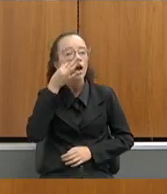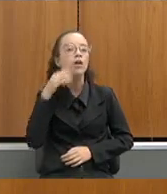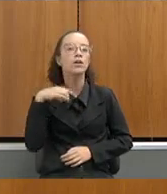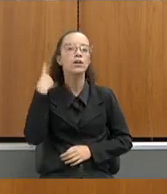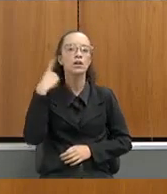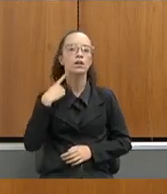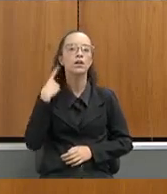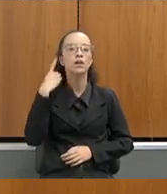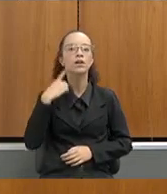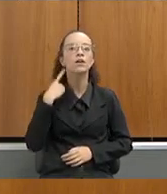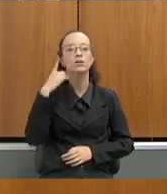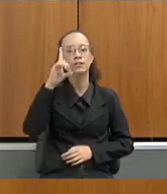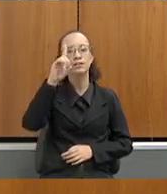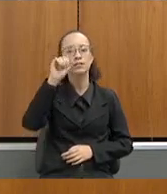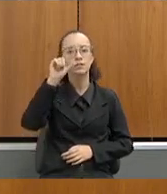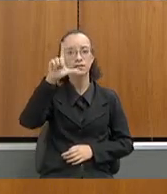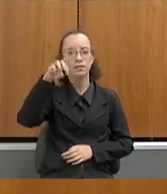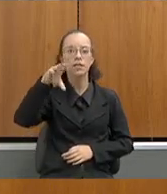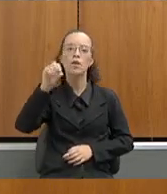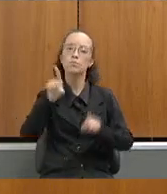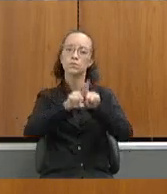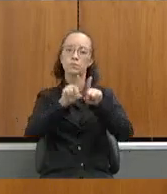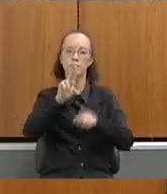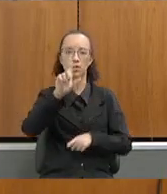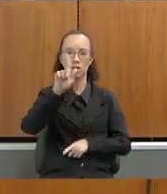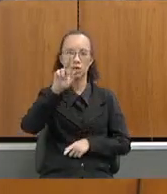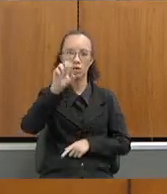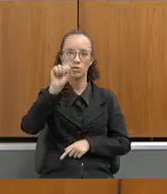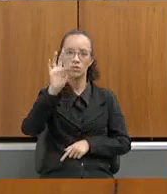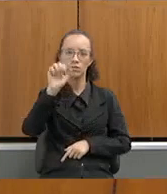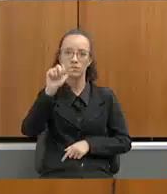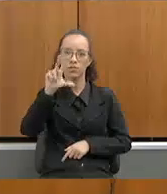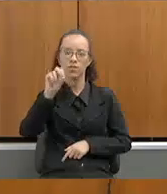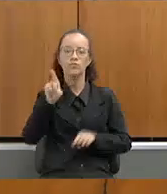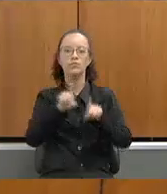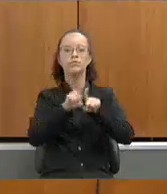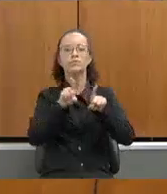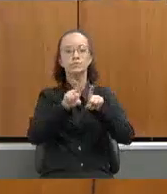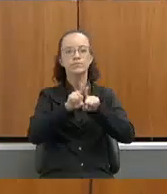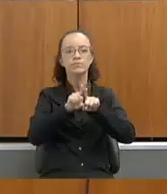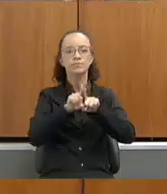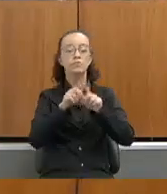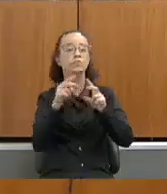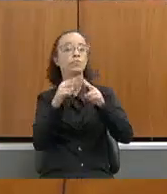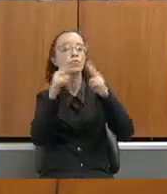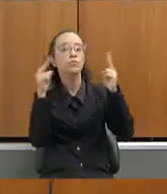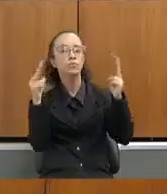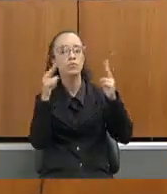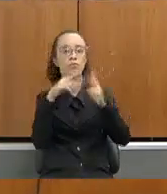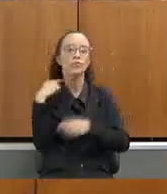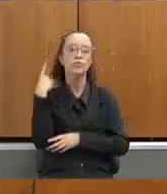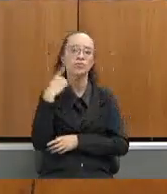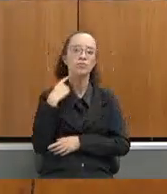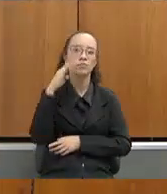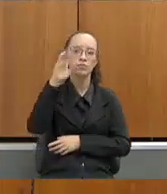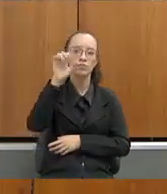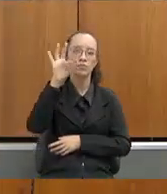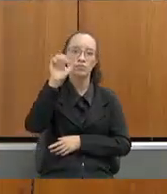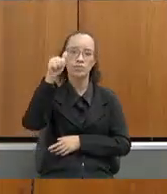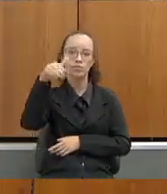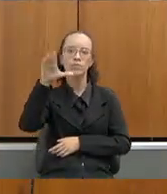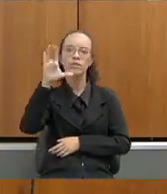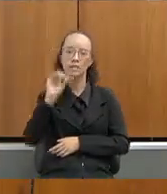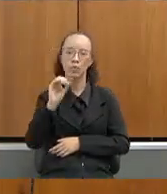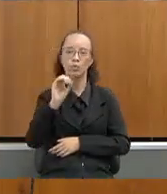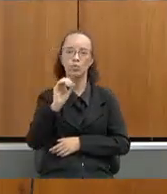o deputado Dalmo, o deputado Gustavo Santana, a deputada Selize e, virtualmente, o deputado Betão, que é vice-presidente